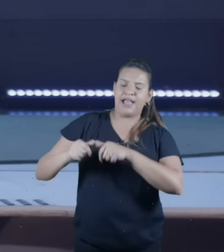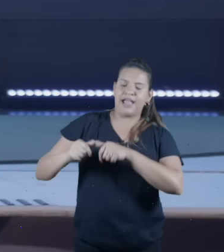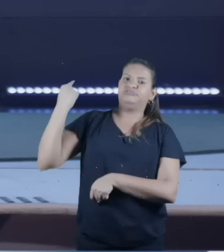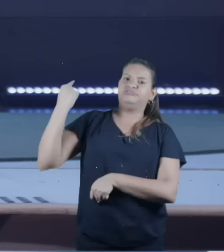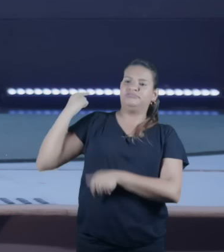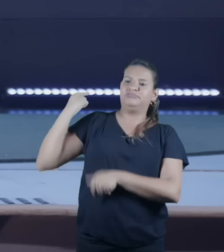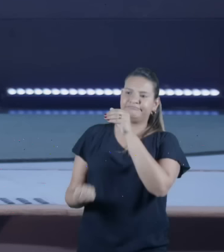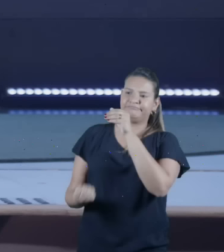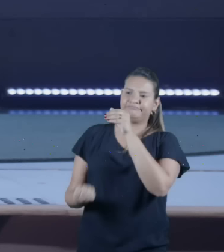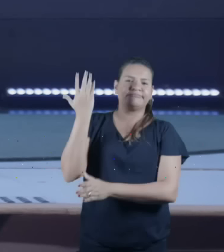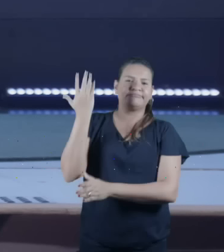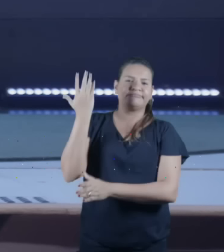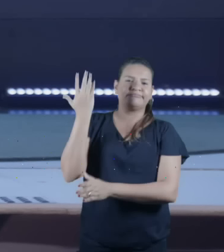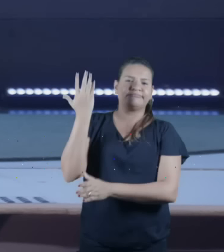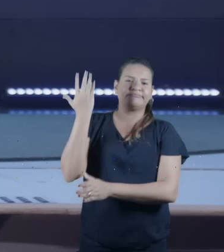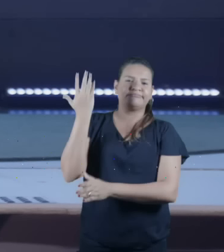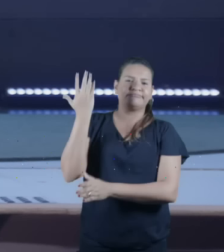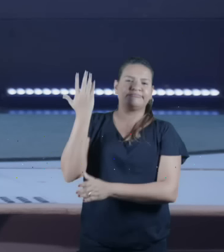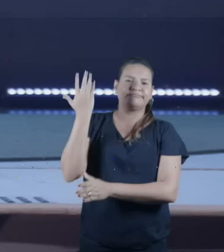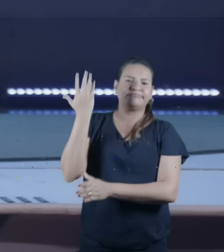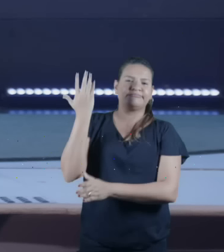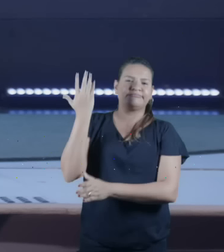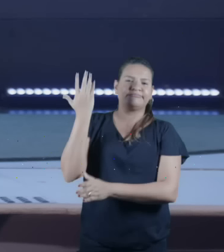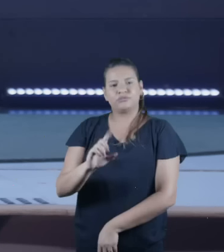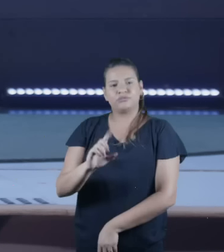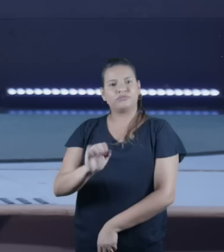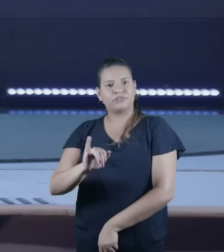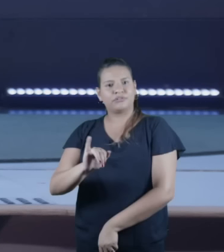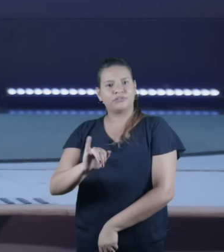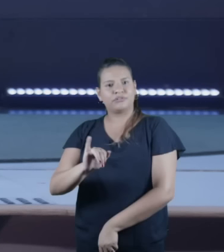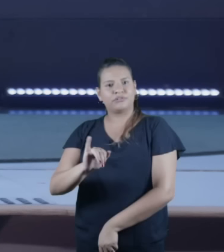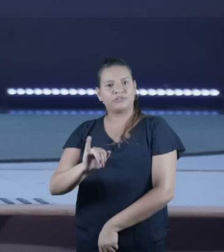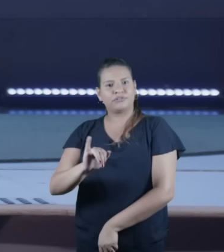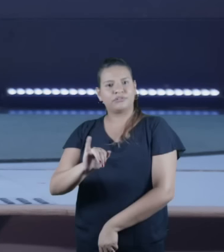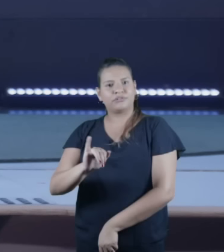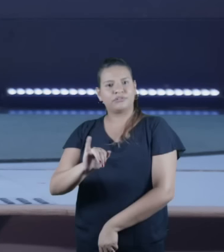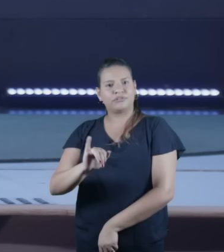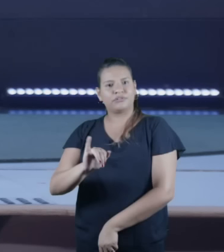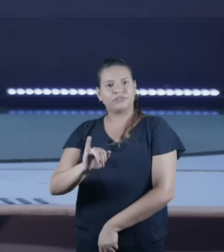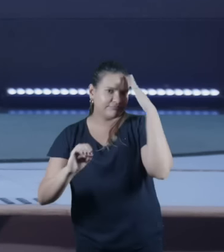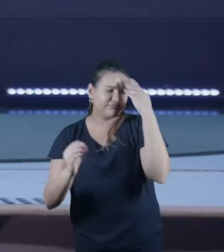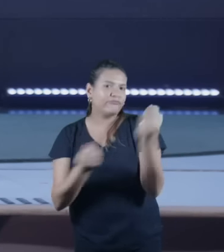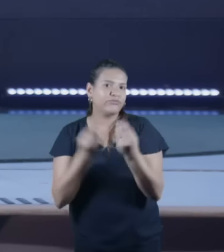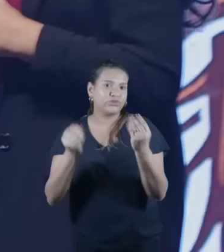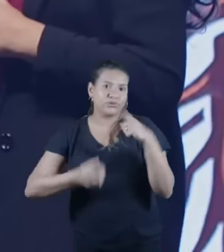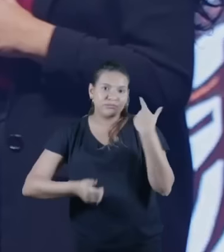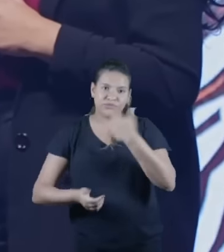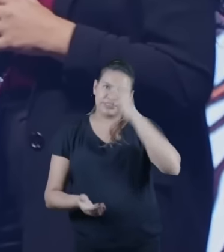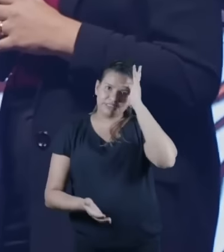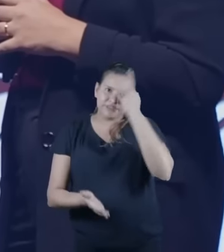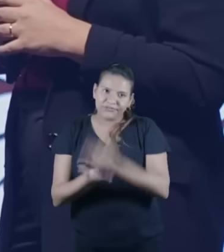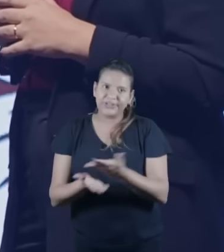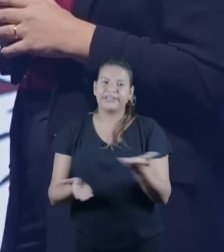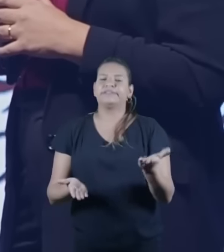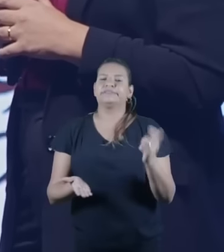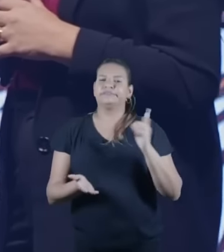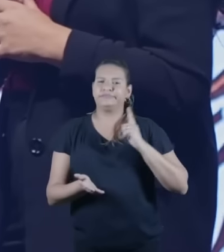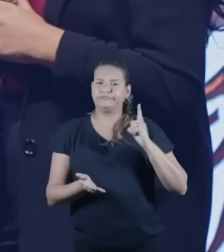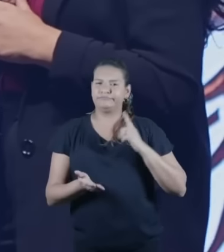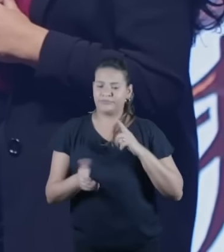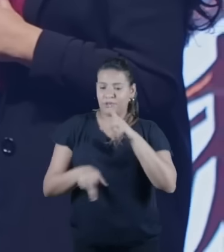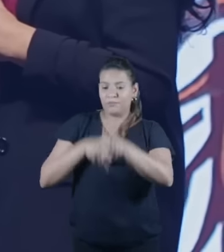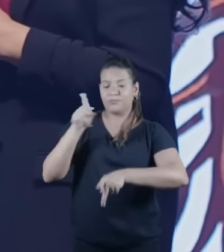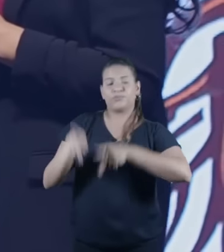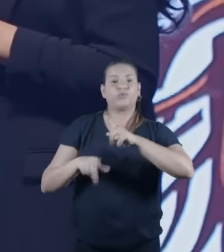entender também a nossa fé, né? Os apóstolos, os judeus. E Aline